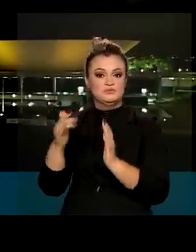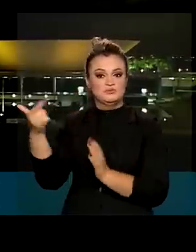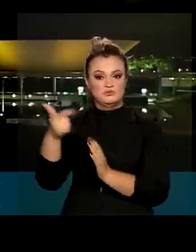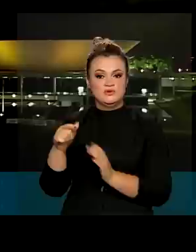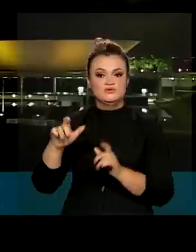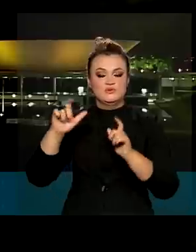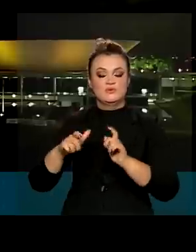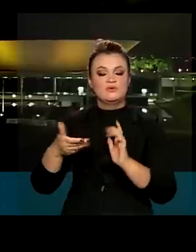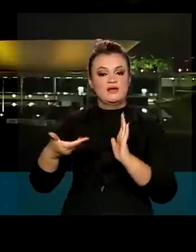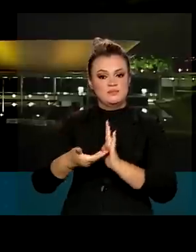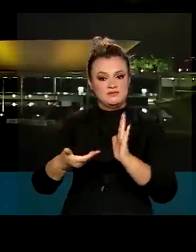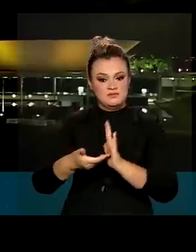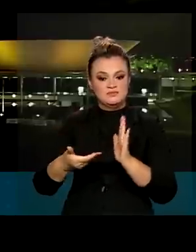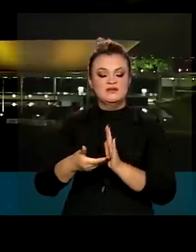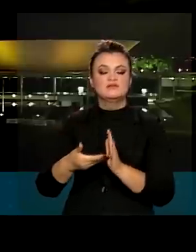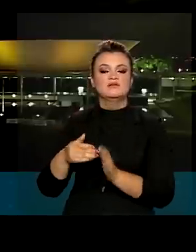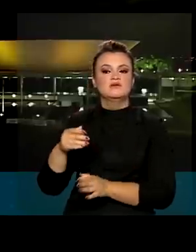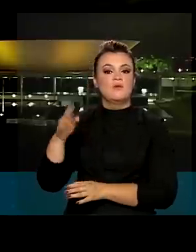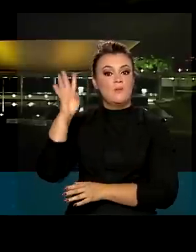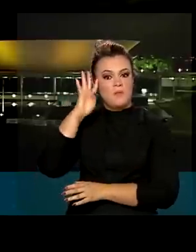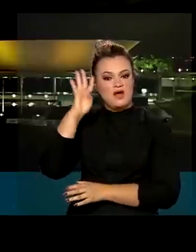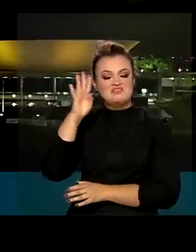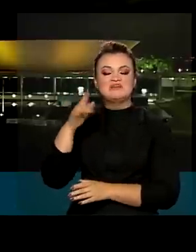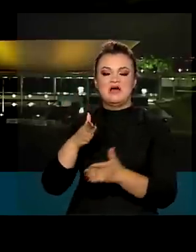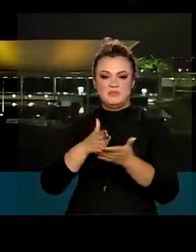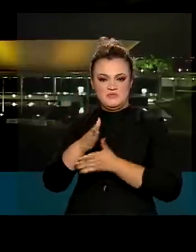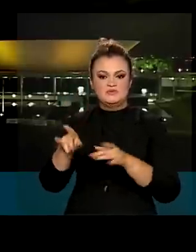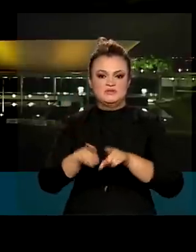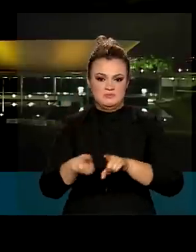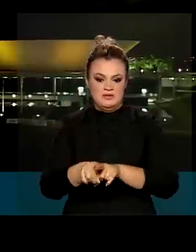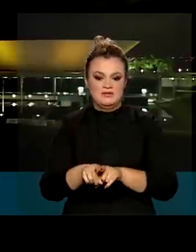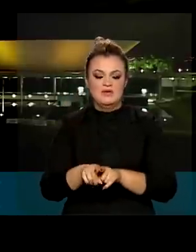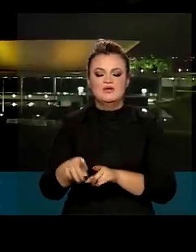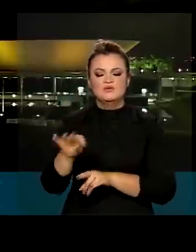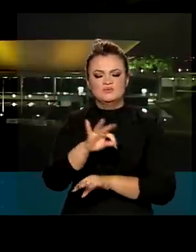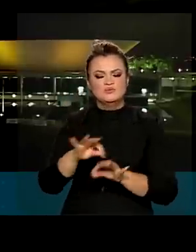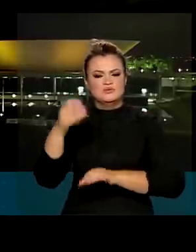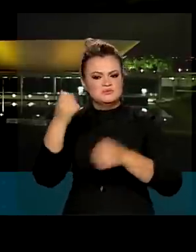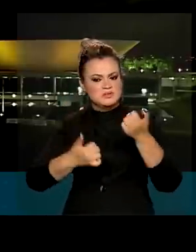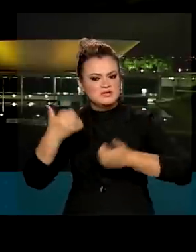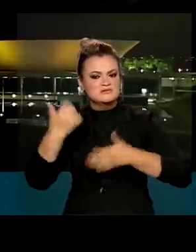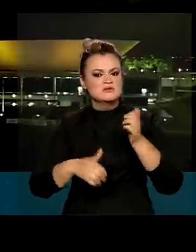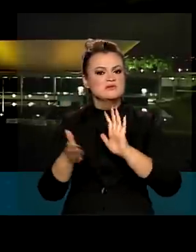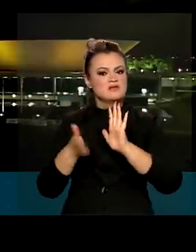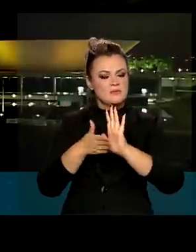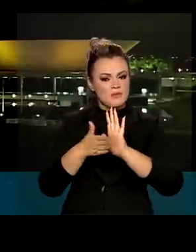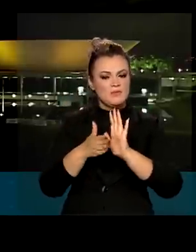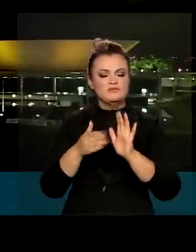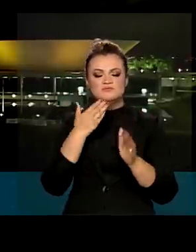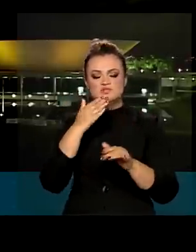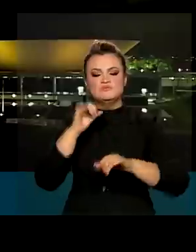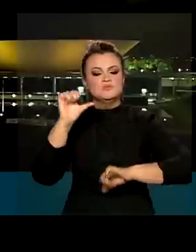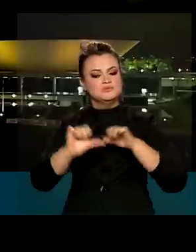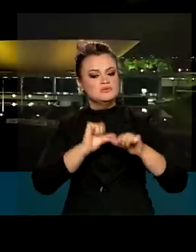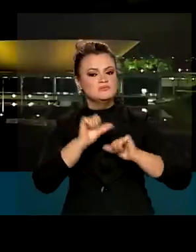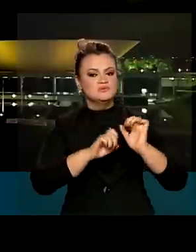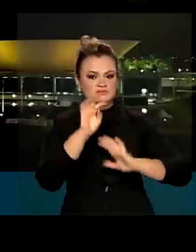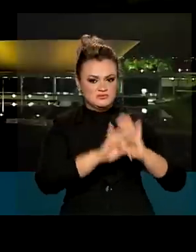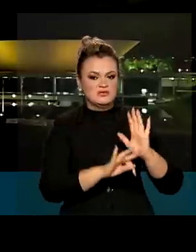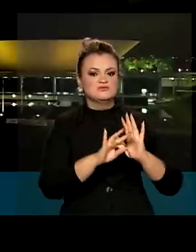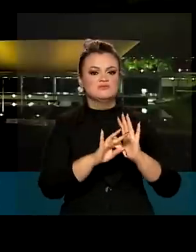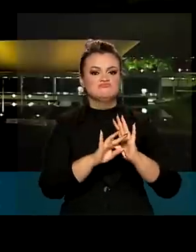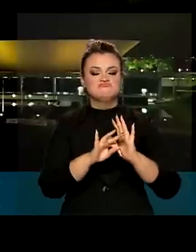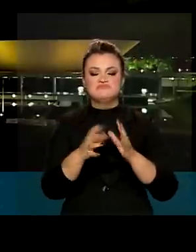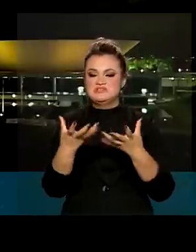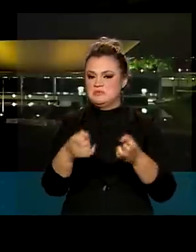Câmara dos Deputados, na última quarta-feira. Todos os destaques, que são propostas de alteração ao texto, foram